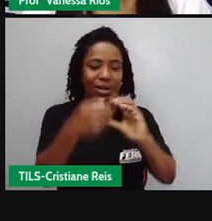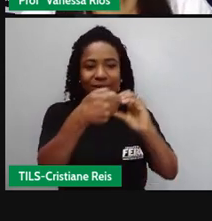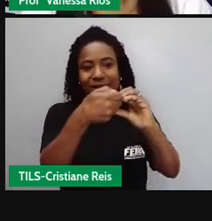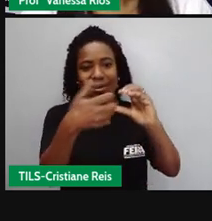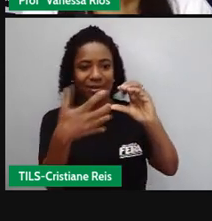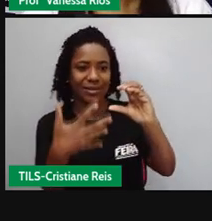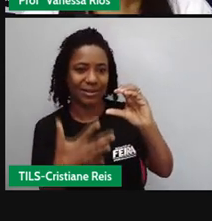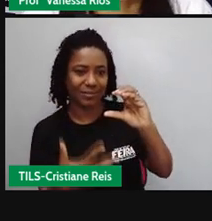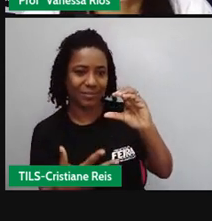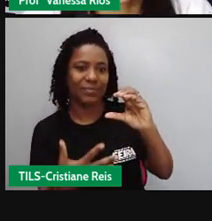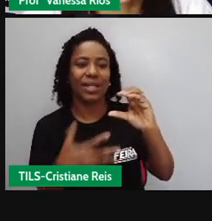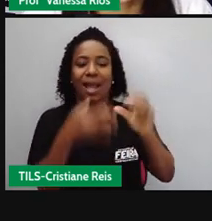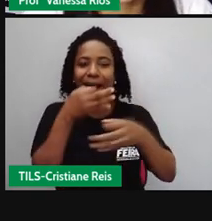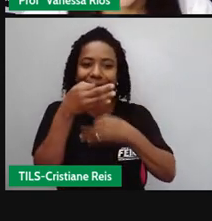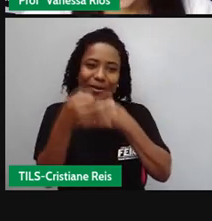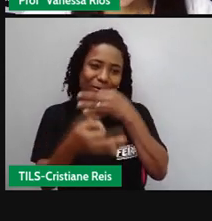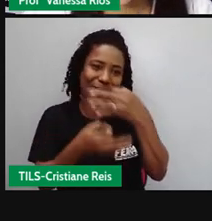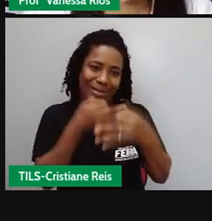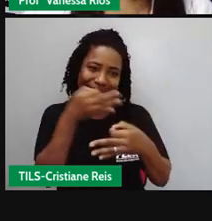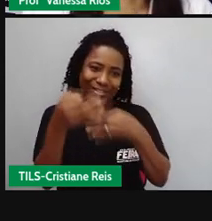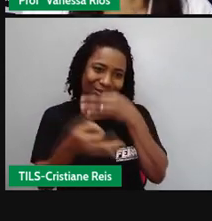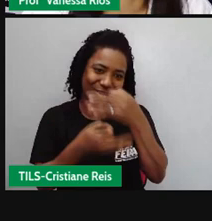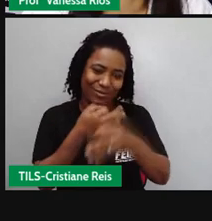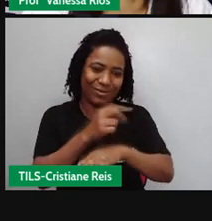textos argumentativos.